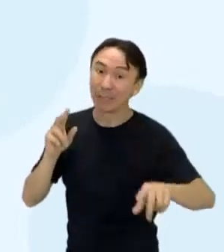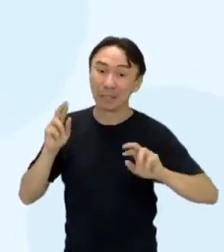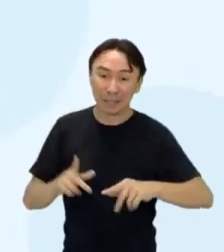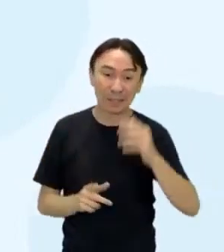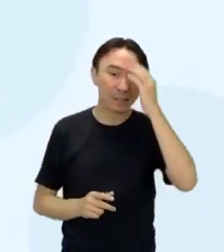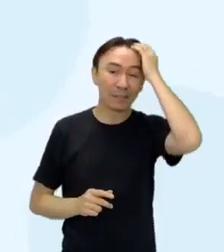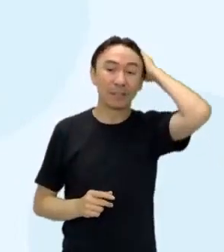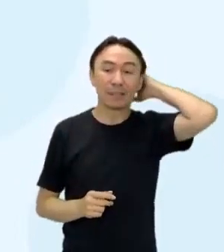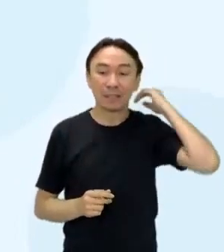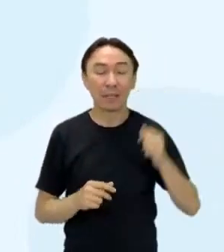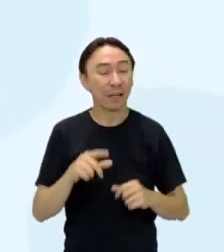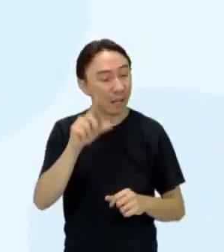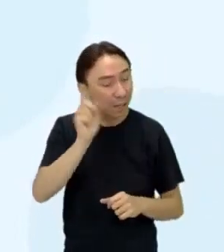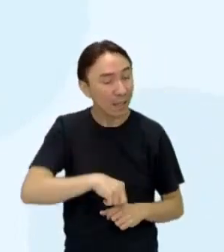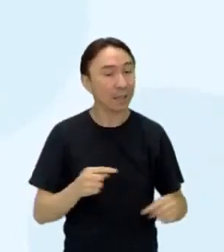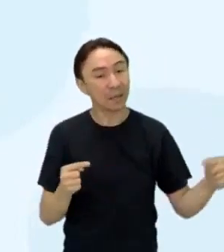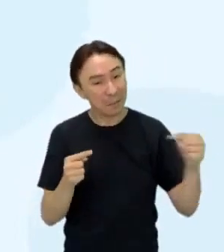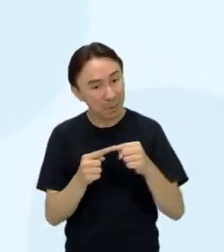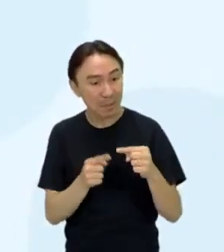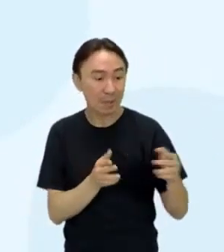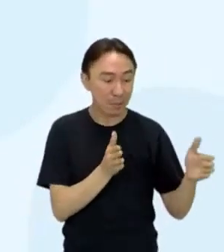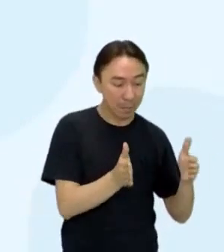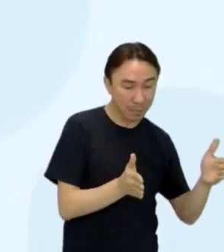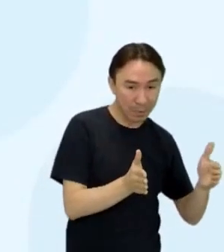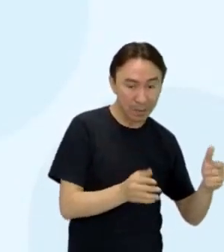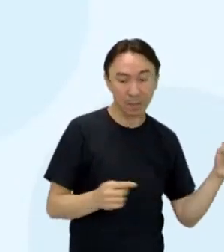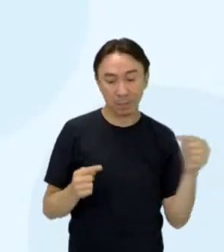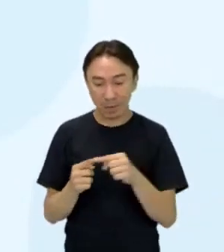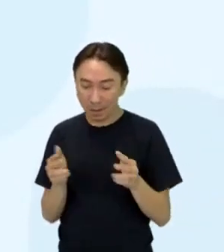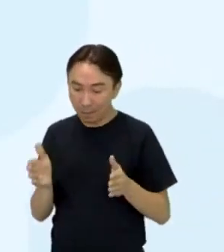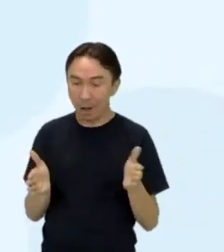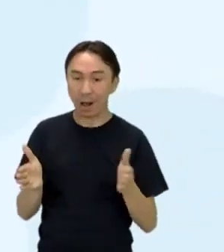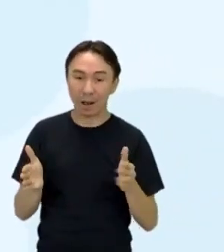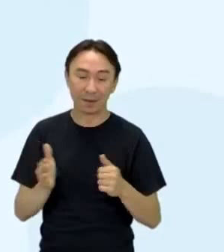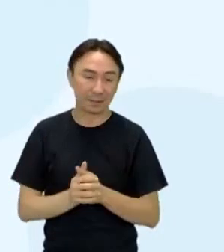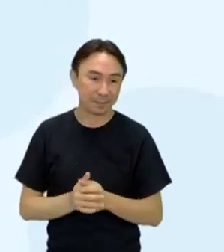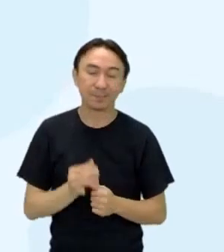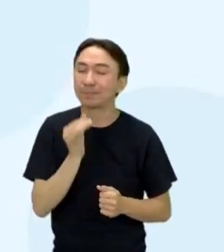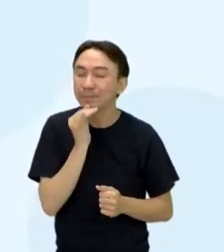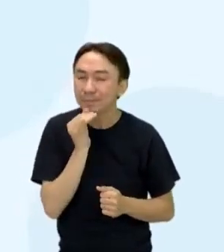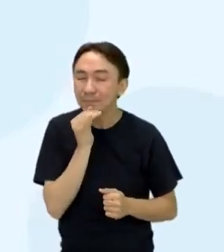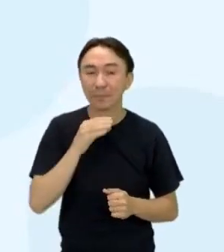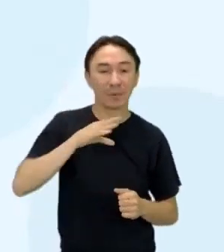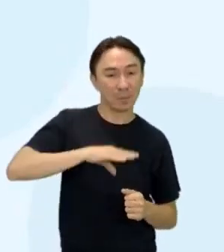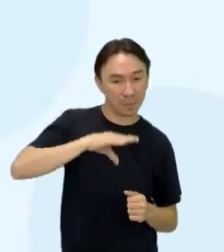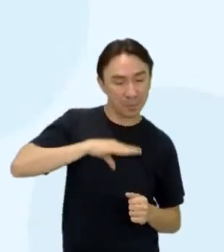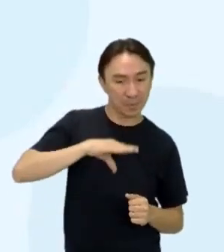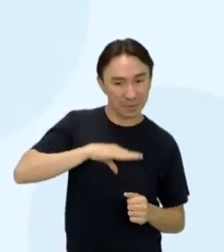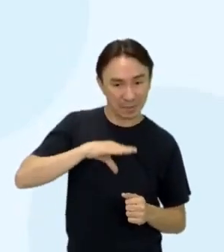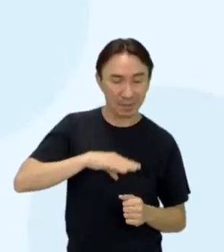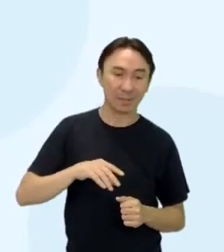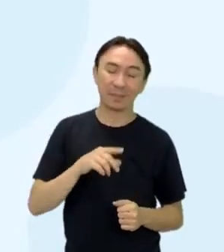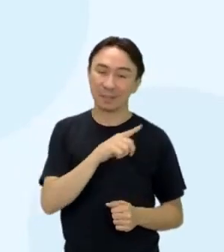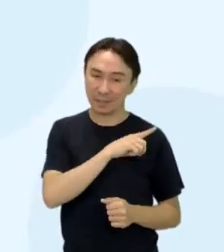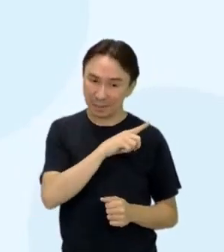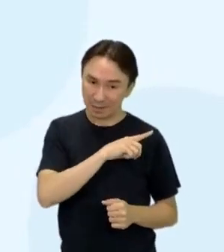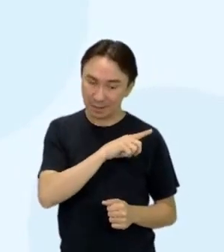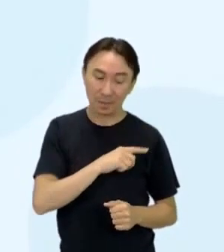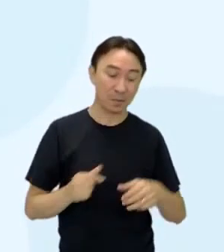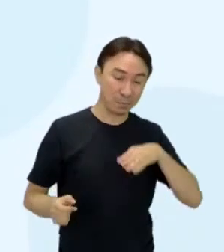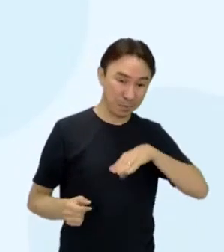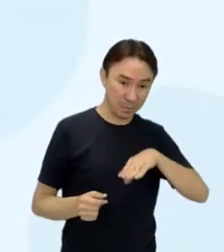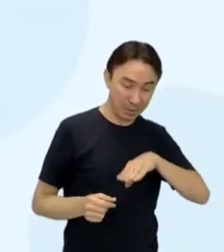certa época. É chamada variedade diacrônica. Por exemplo, na língua portuguesa pode-se distinguir claramente o português